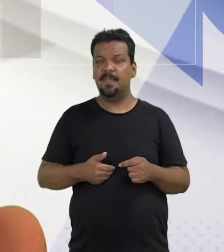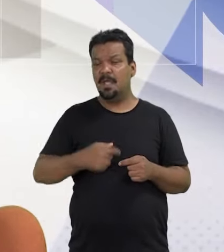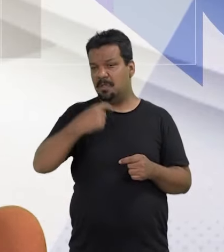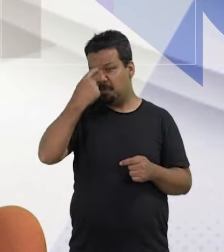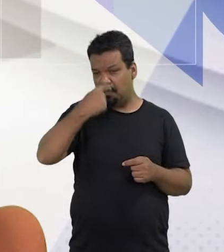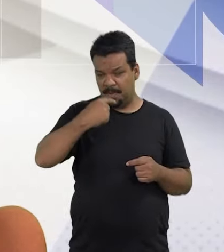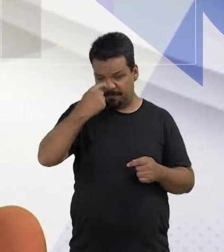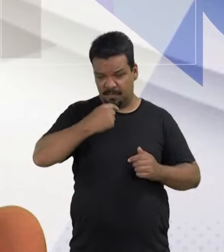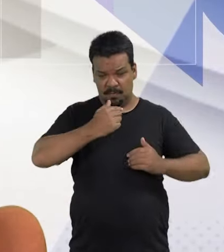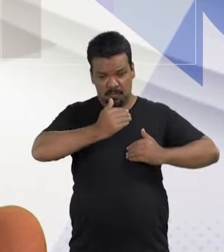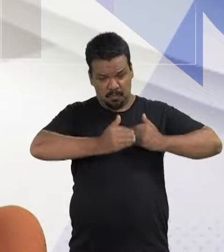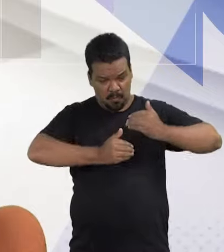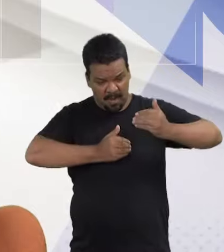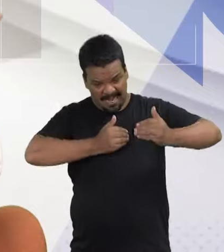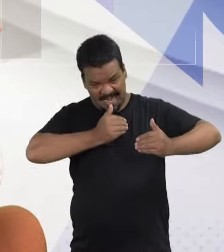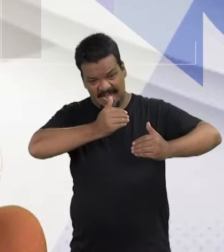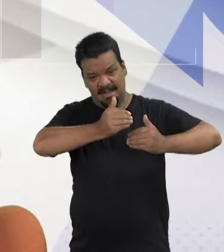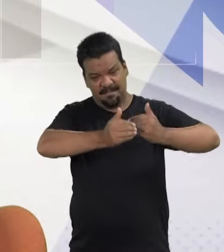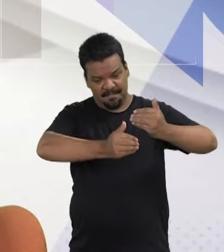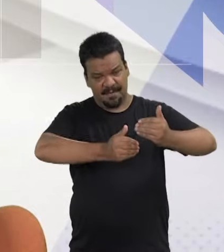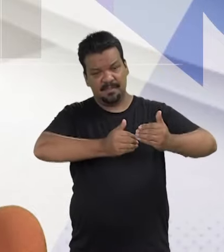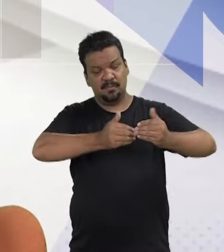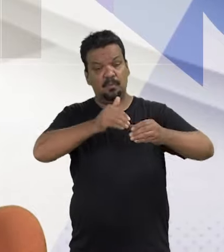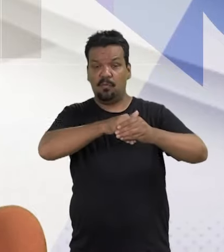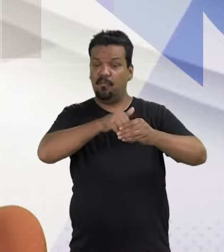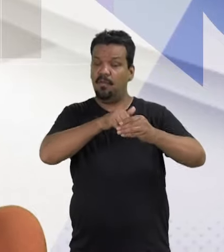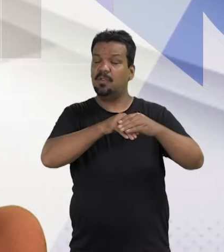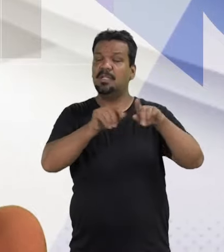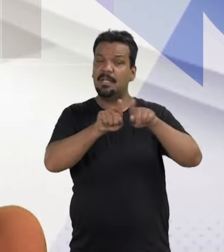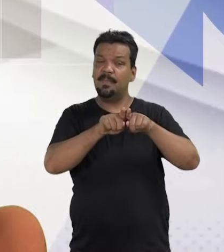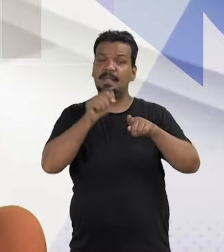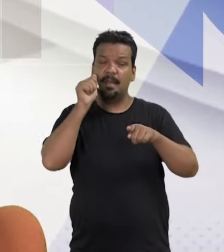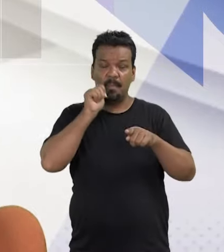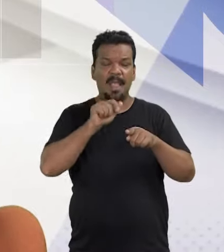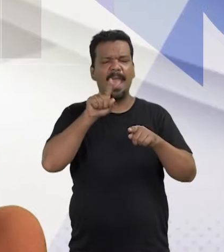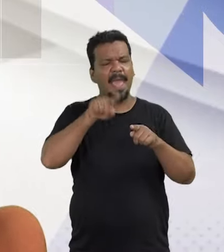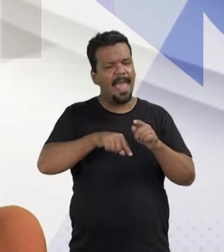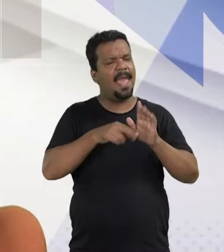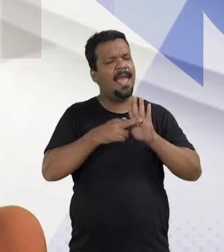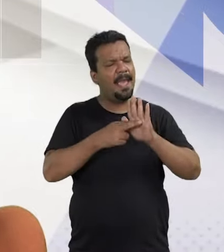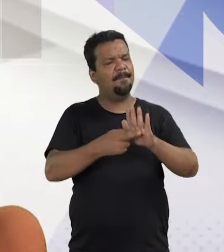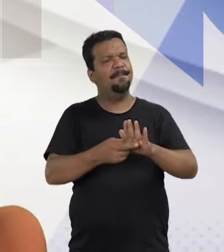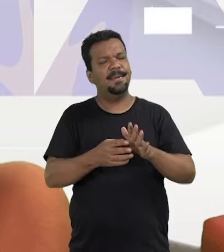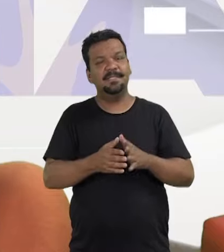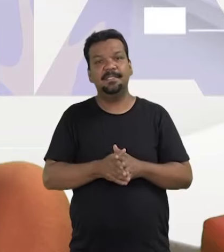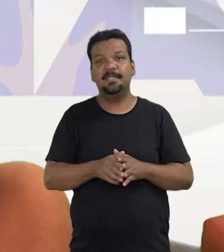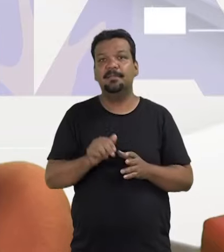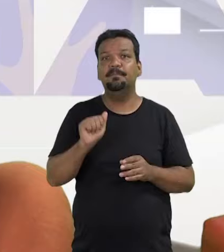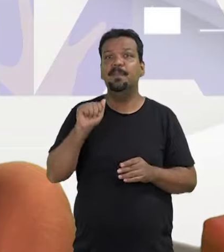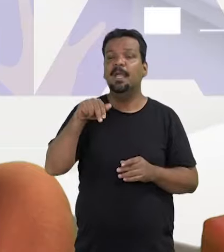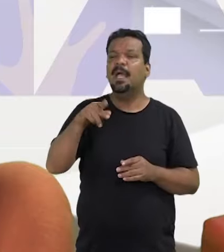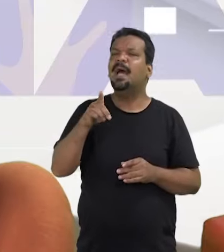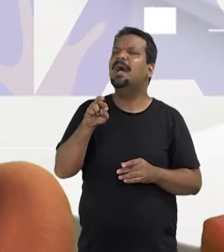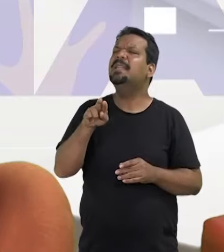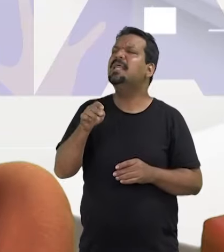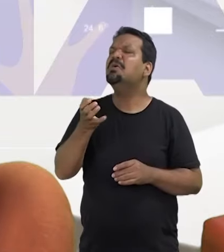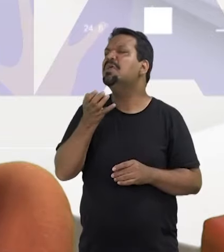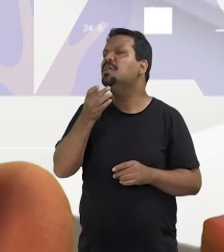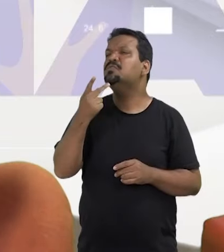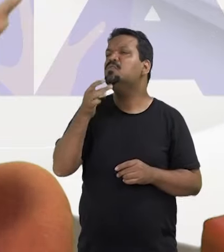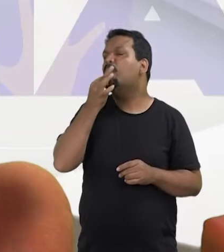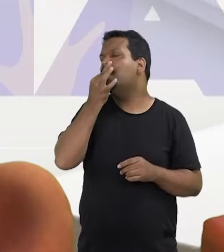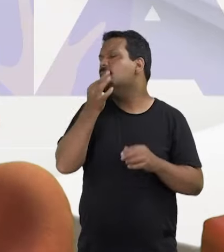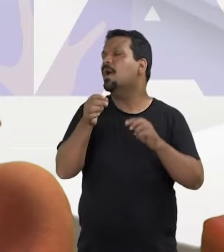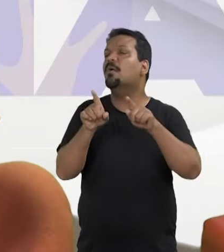Do ponto de vista do avanço do voto e das mulheres, é representante. Andréia, eu